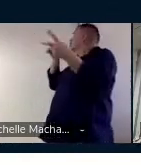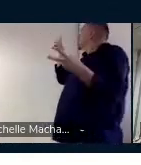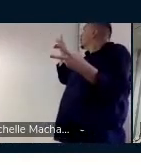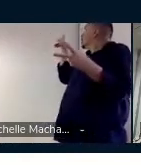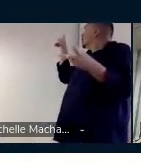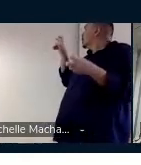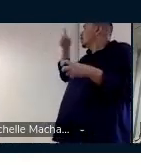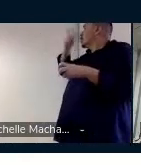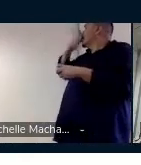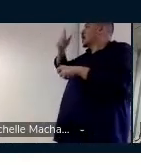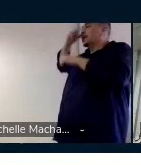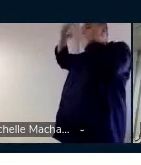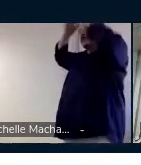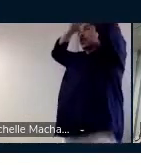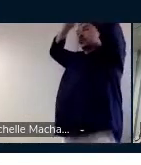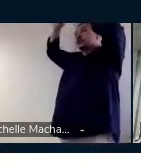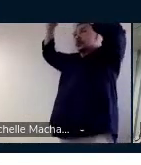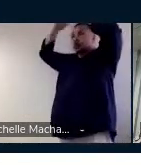si mesmo.